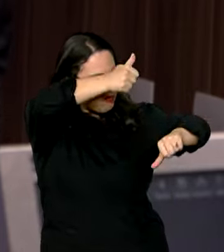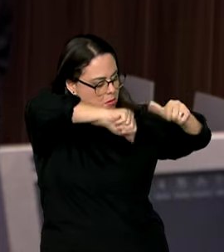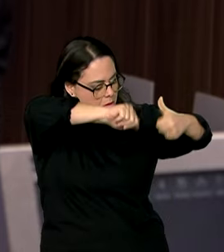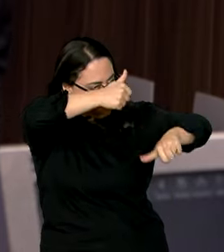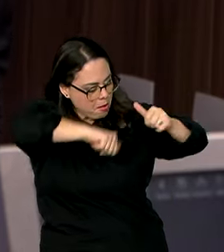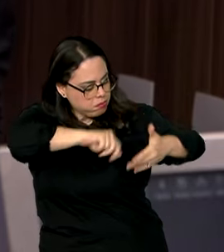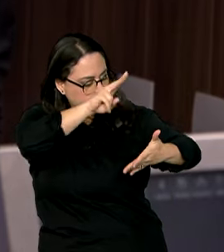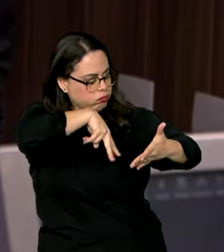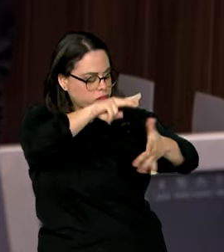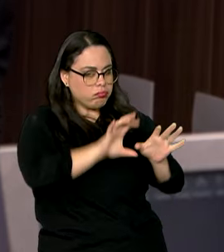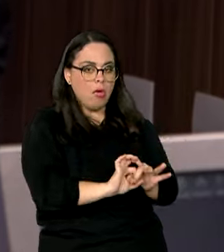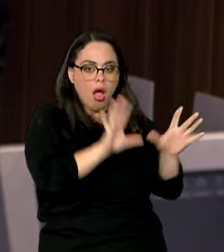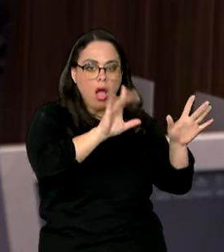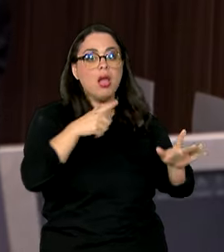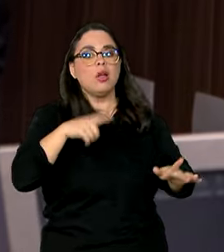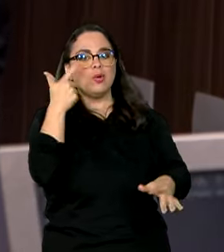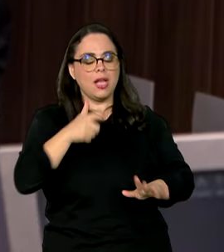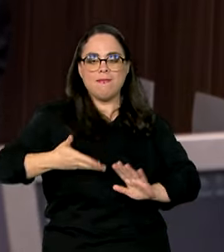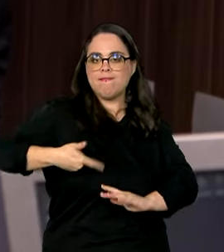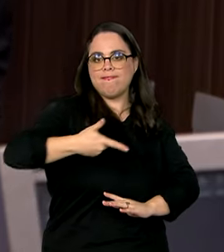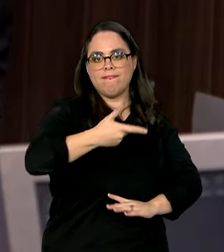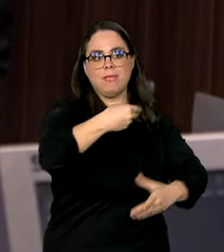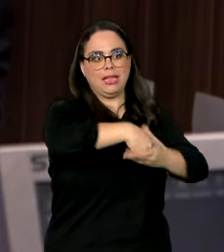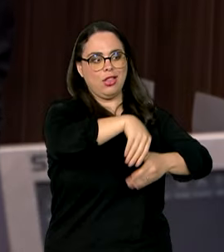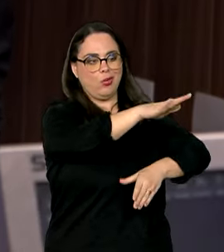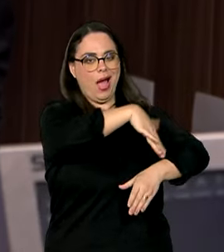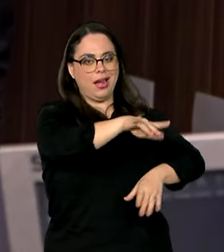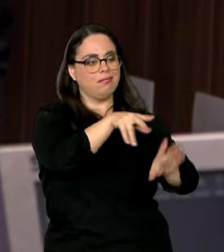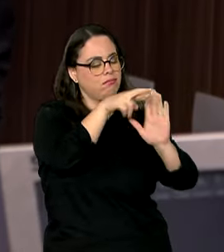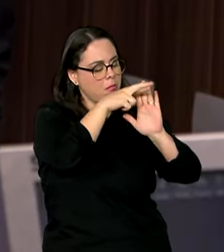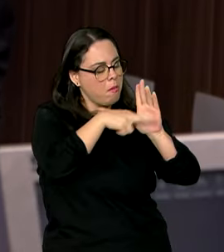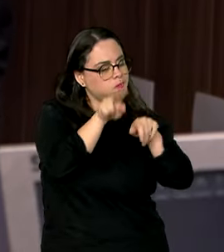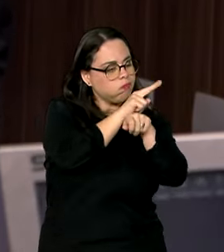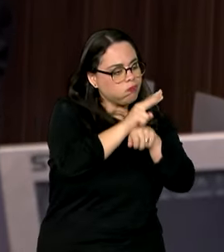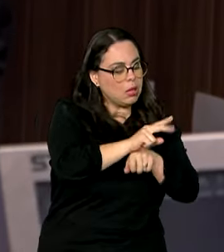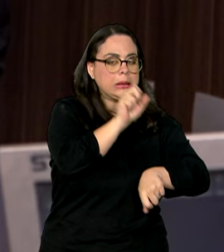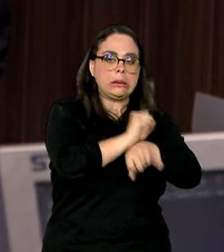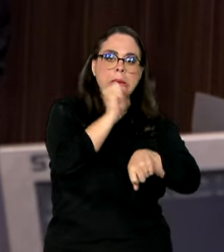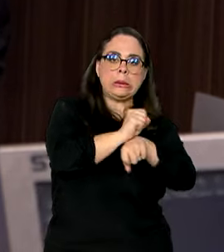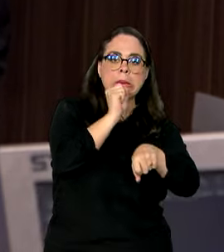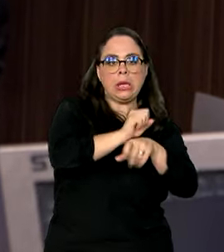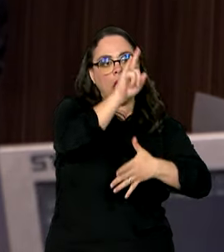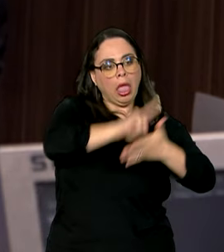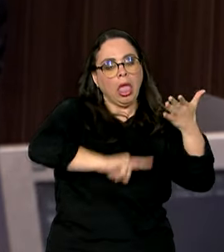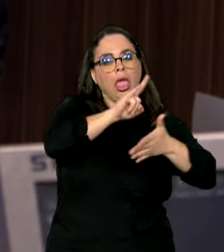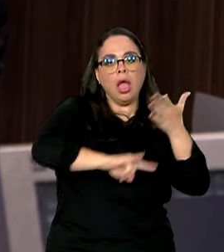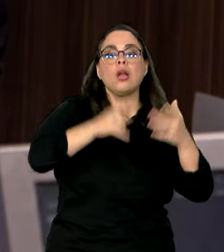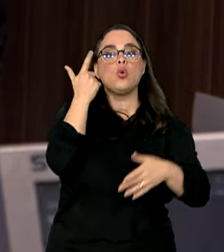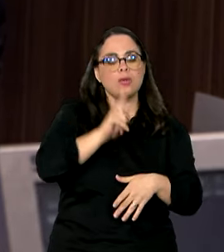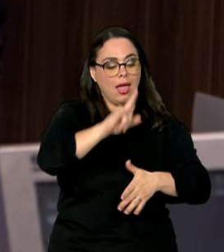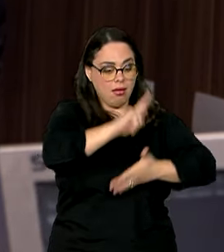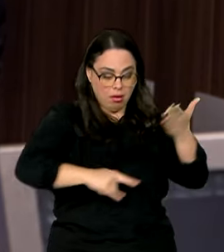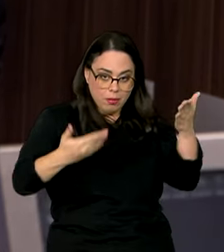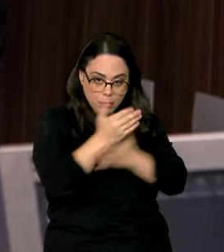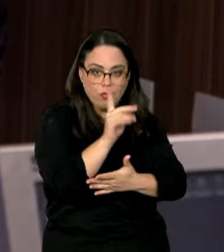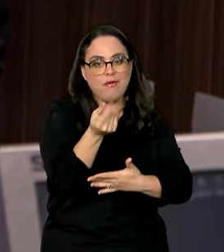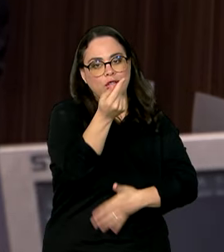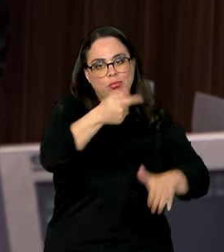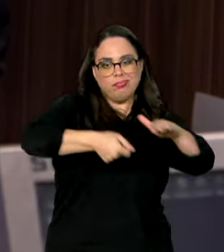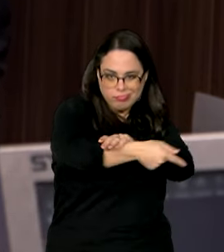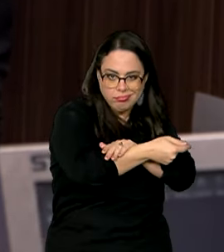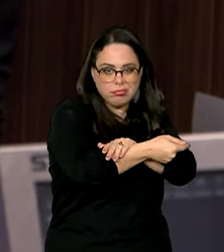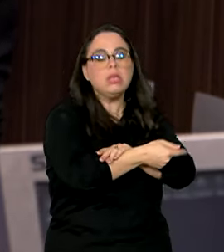privados que ficam nos órgãos reguladores aguardando a análise de investimentos. A gente tem